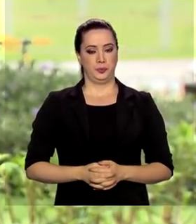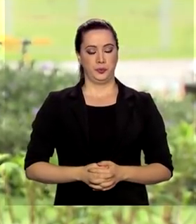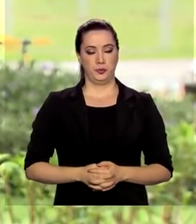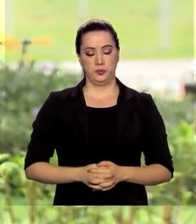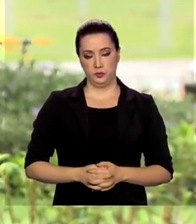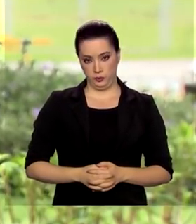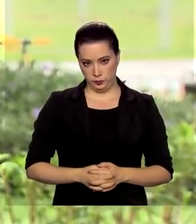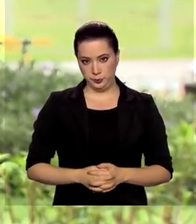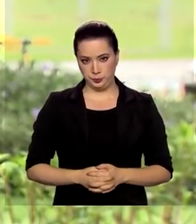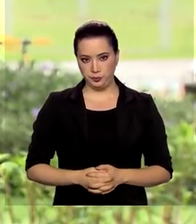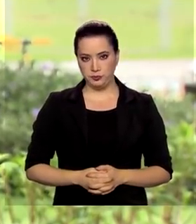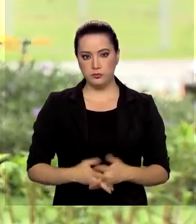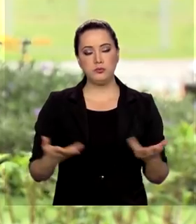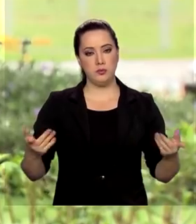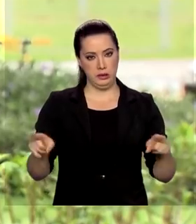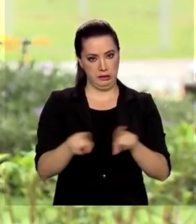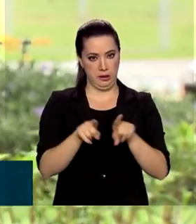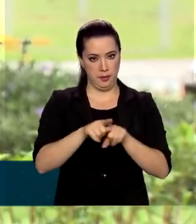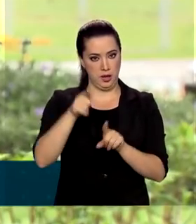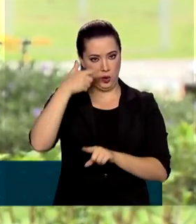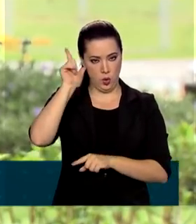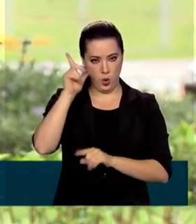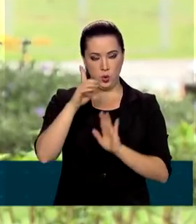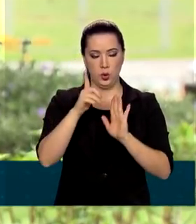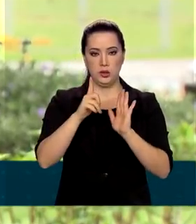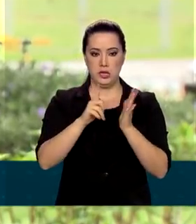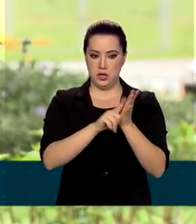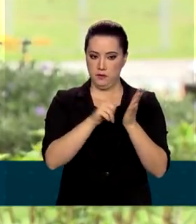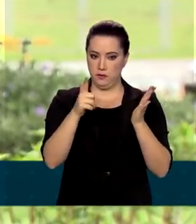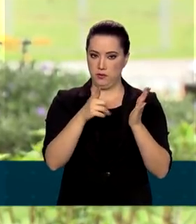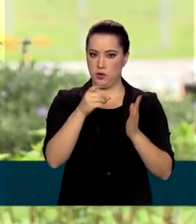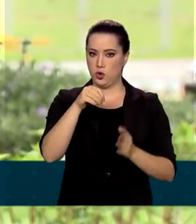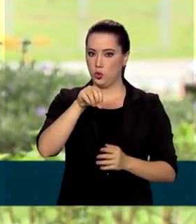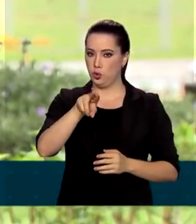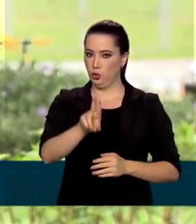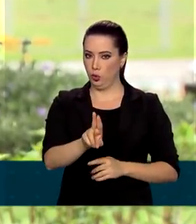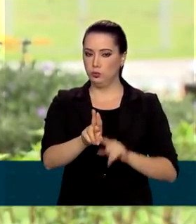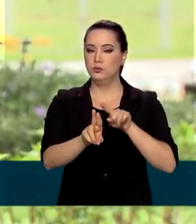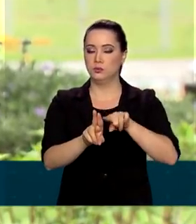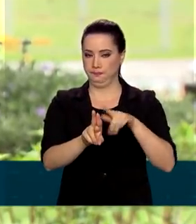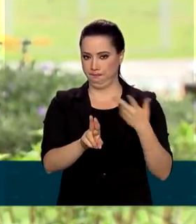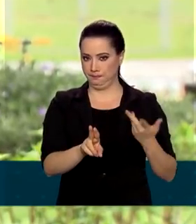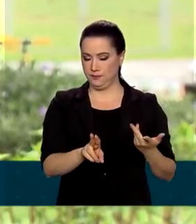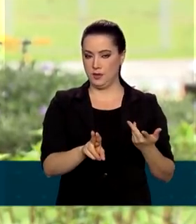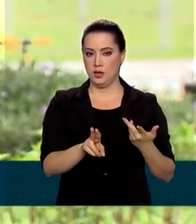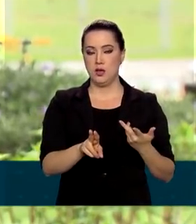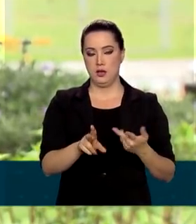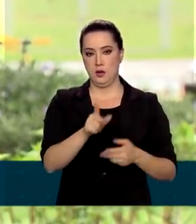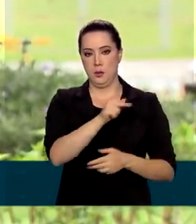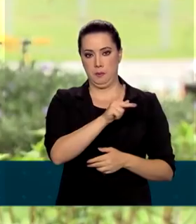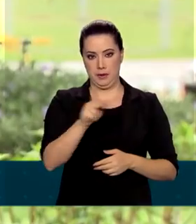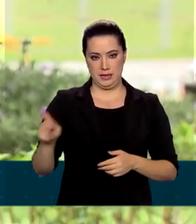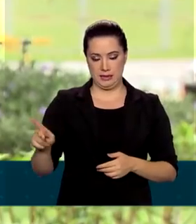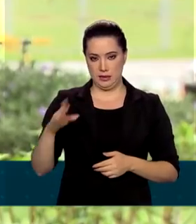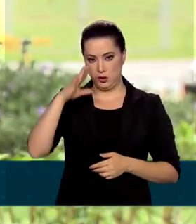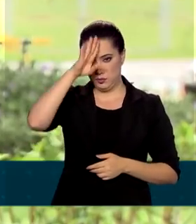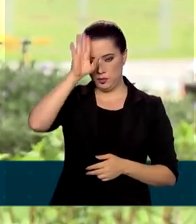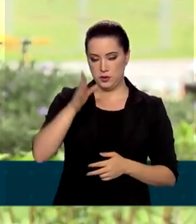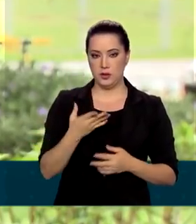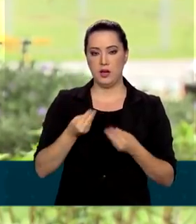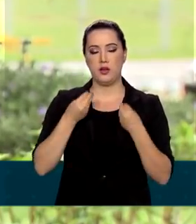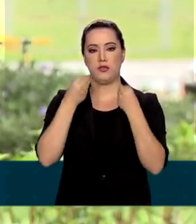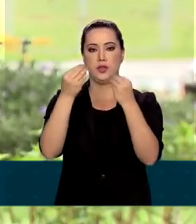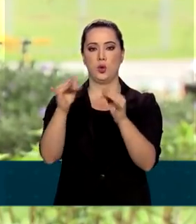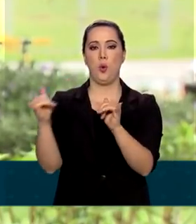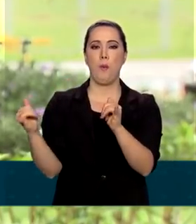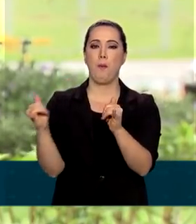E ontem, em edição extra do Diário Oficial da União, o presidente Jair Bolsonaro concedeu o indulto de Natal, que é